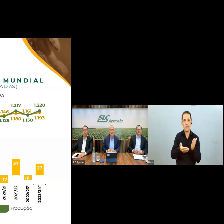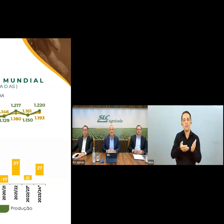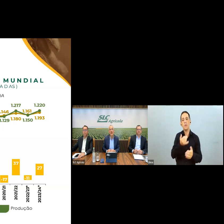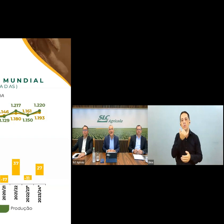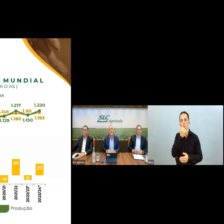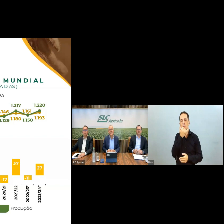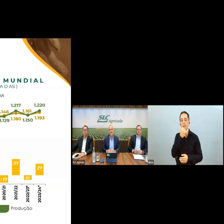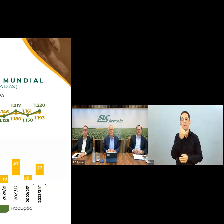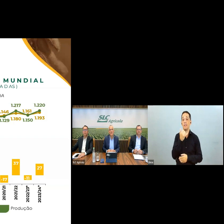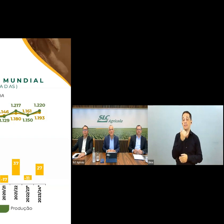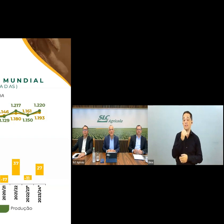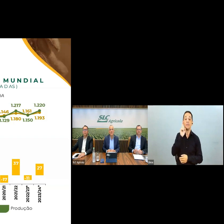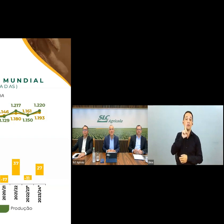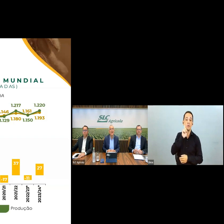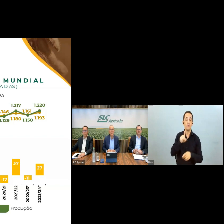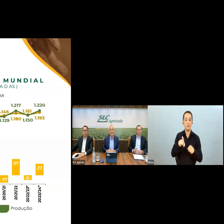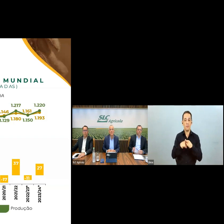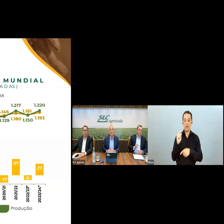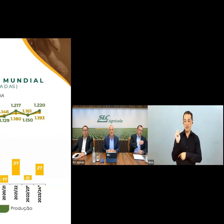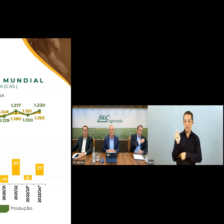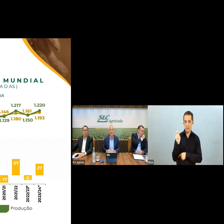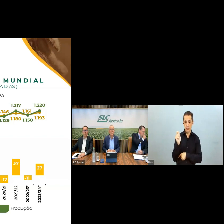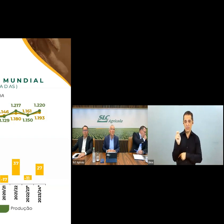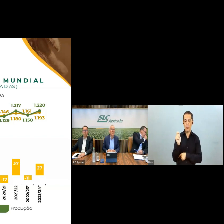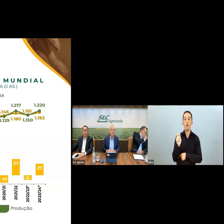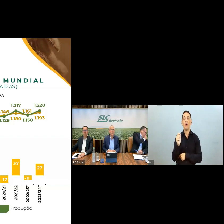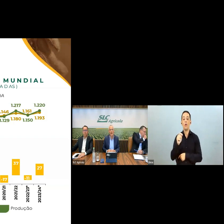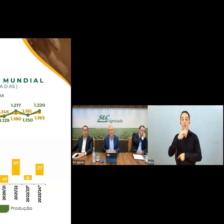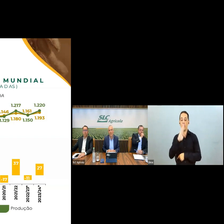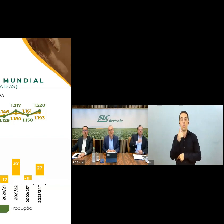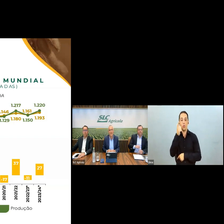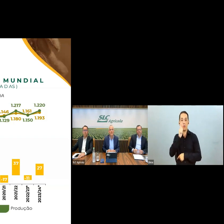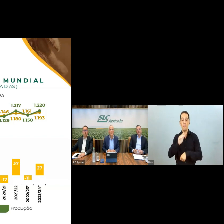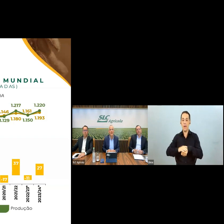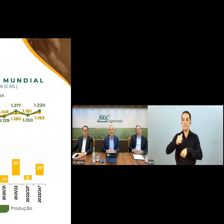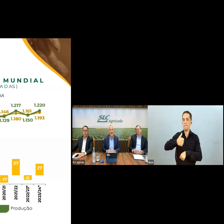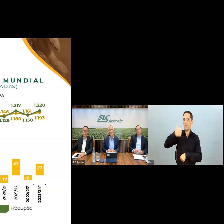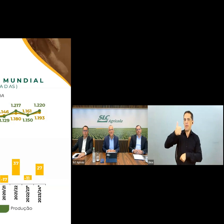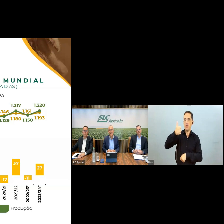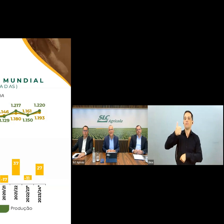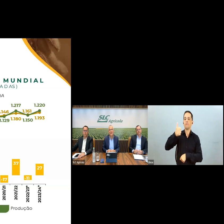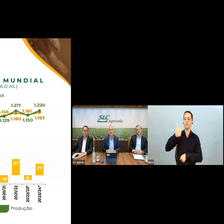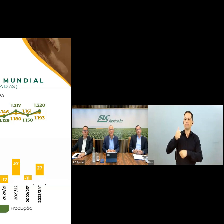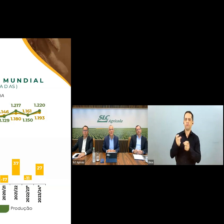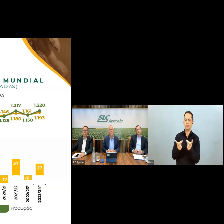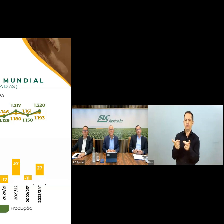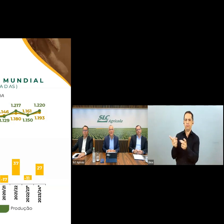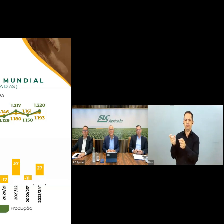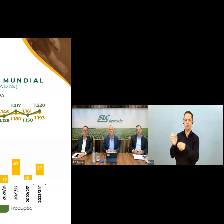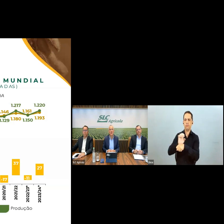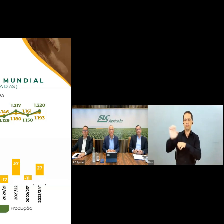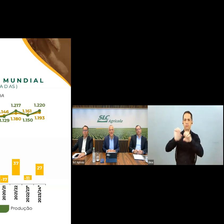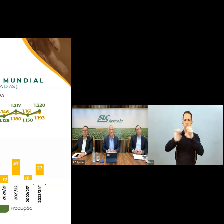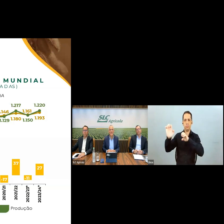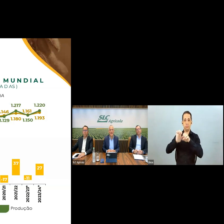o Brasil atinge a posição de maior exportador global do grão. A Argentina também vem atubando